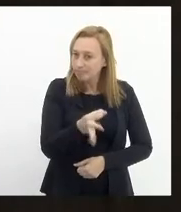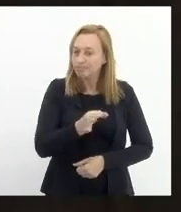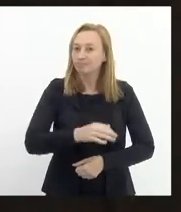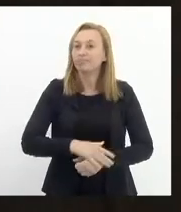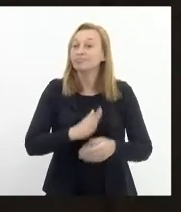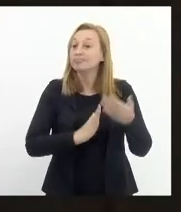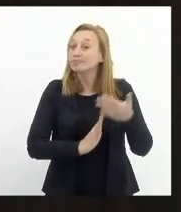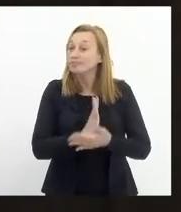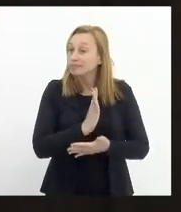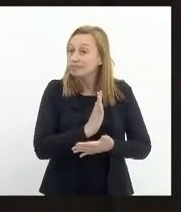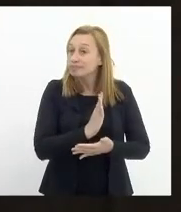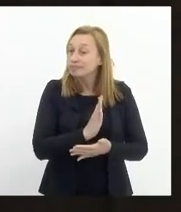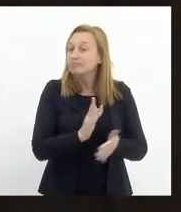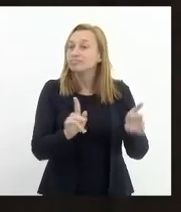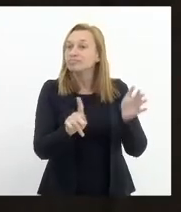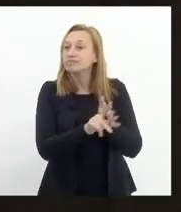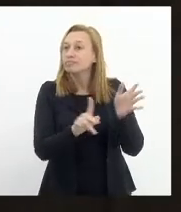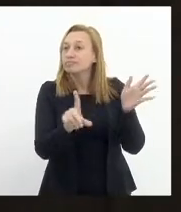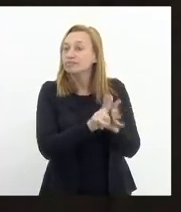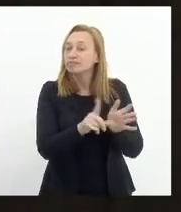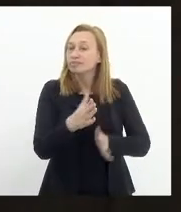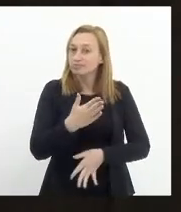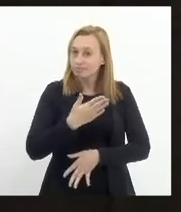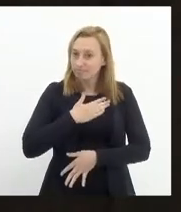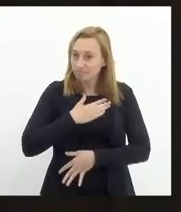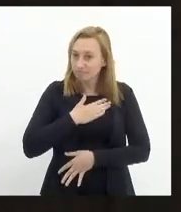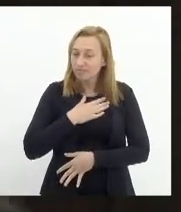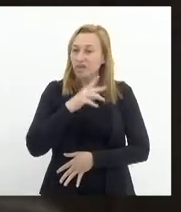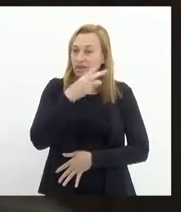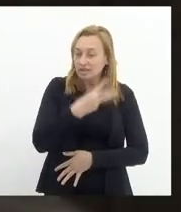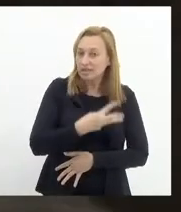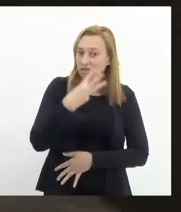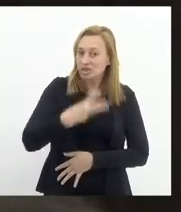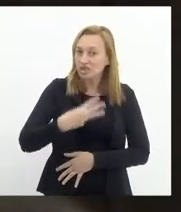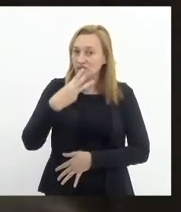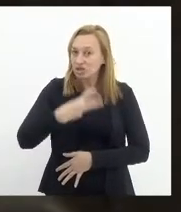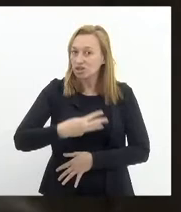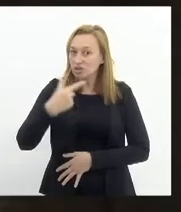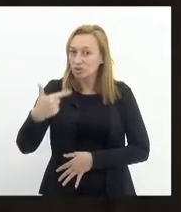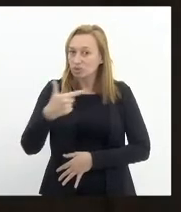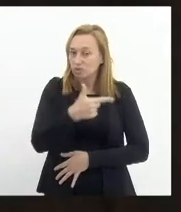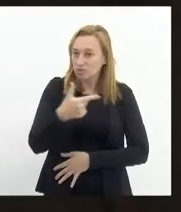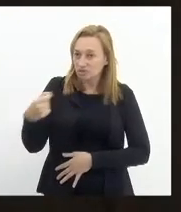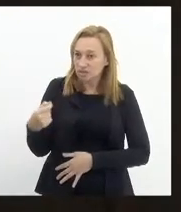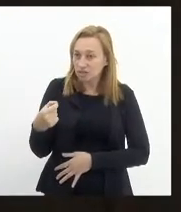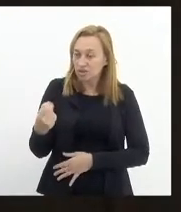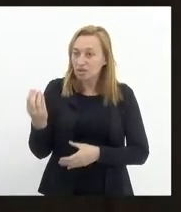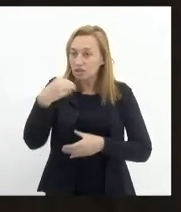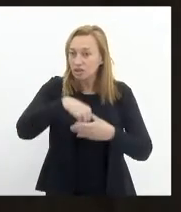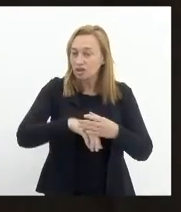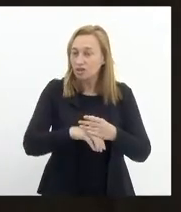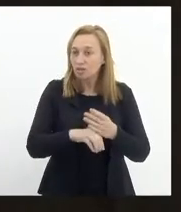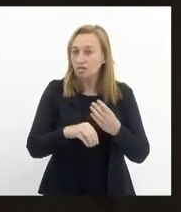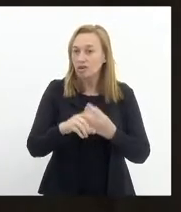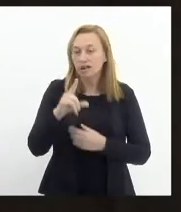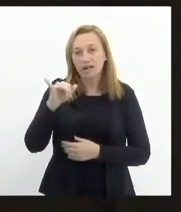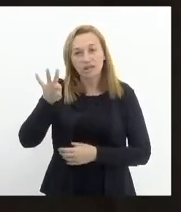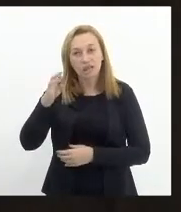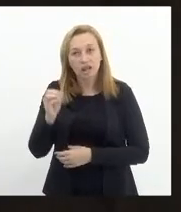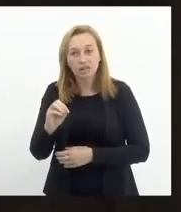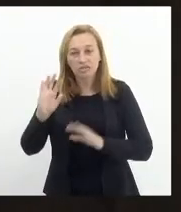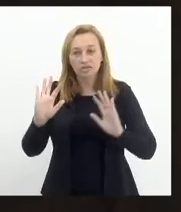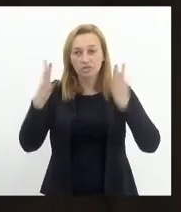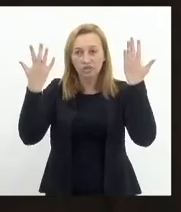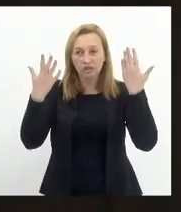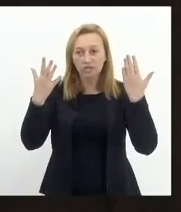a aprovação do projeto de lei de minha autoria, 3.332, 2020, que inclui no calendário oficial de eventos do Estado do